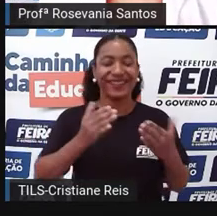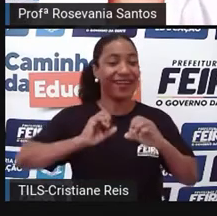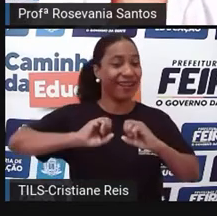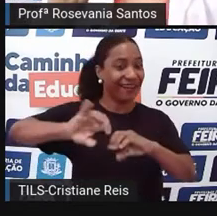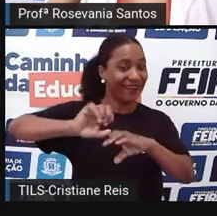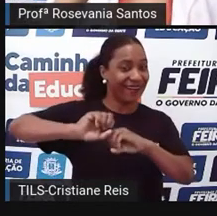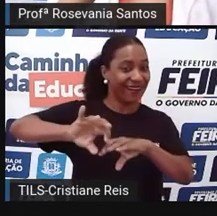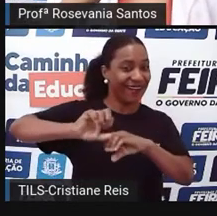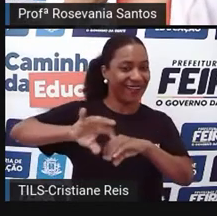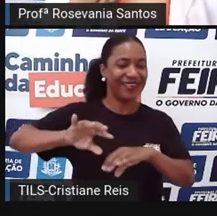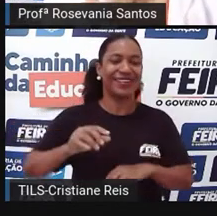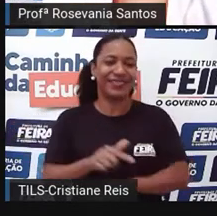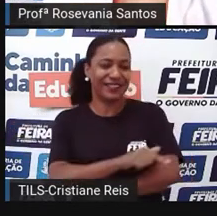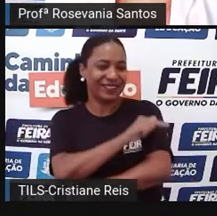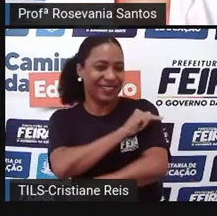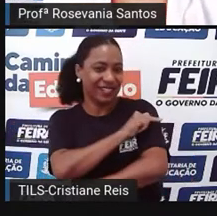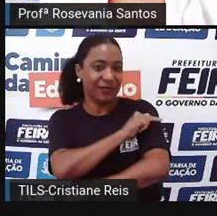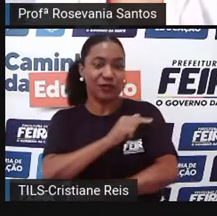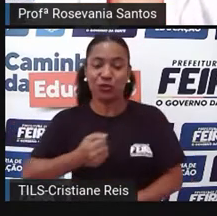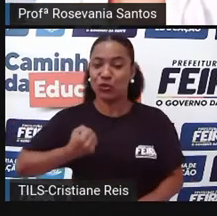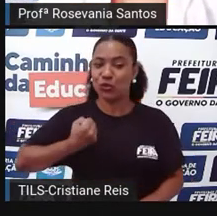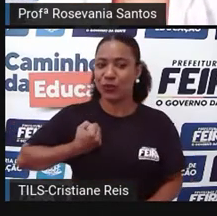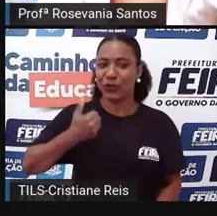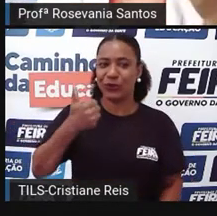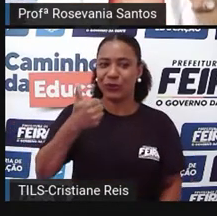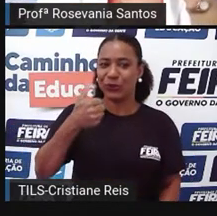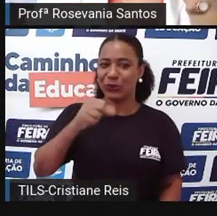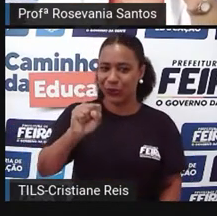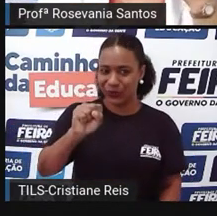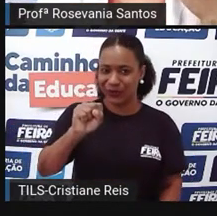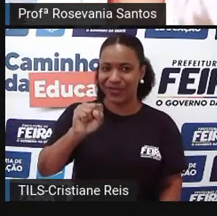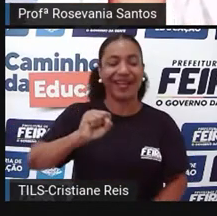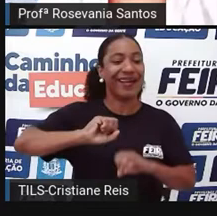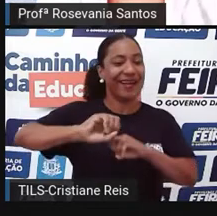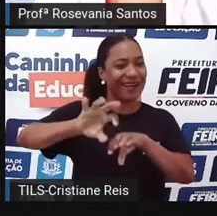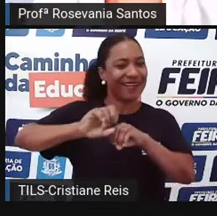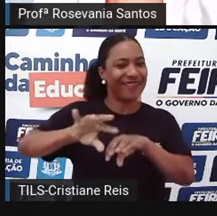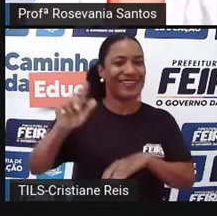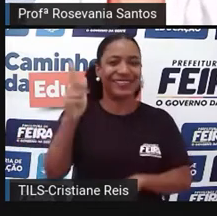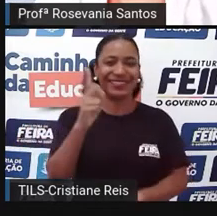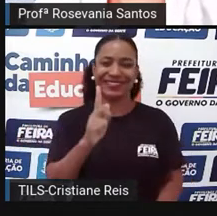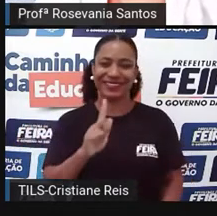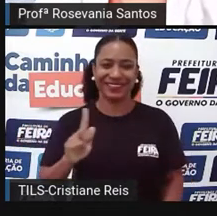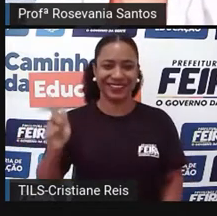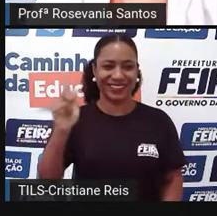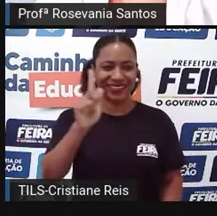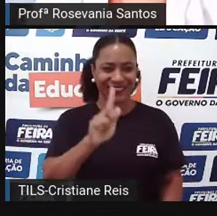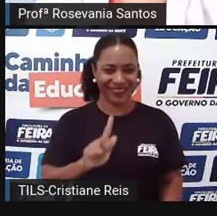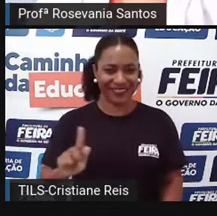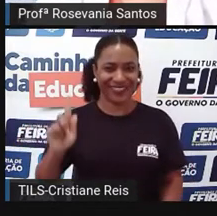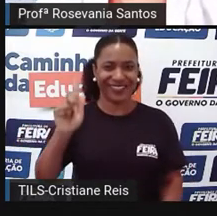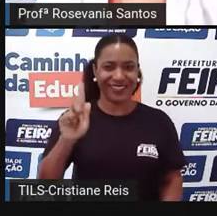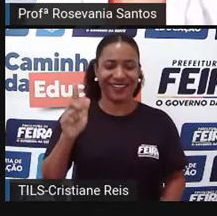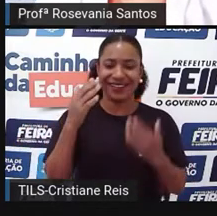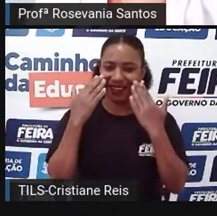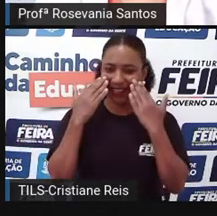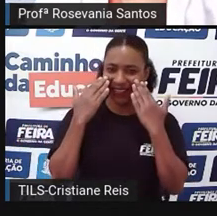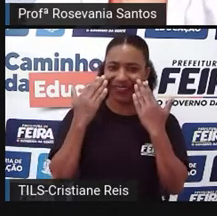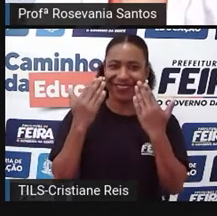sétimo ano, a nossa aula 18, mais uma aula de geografia. Com esse aqui, ó, só para vocês